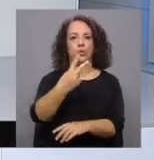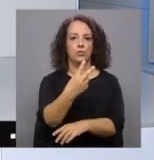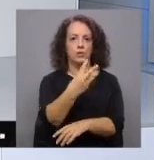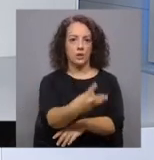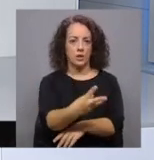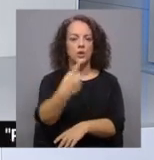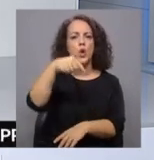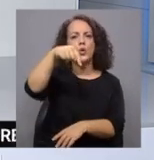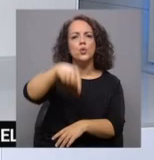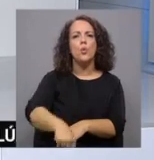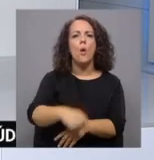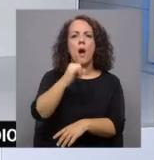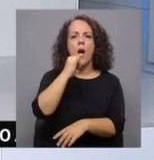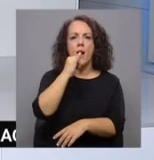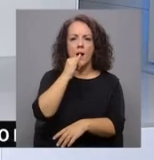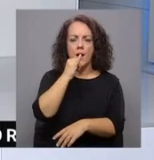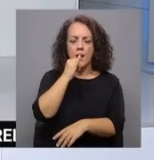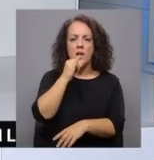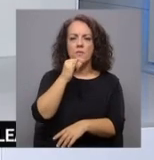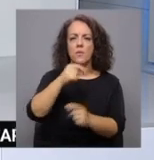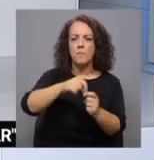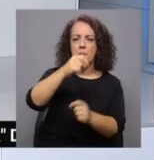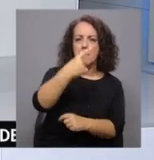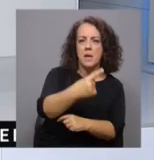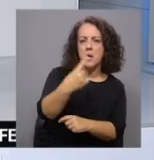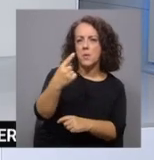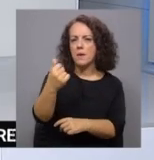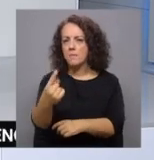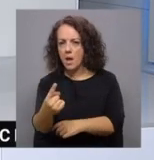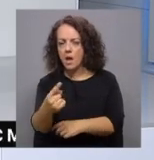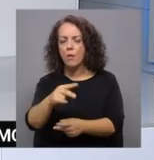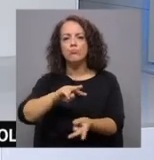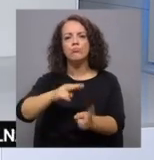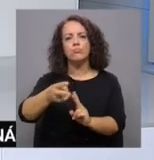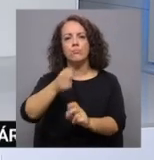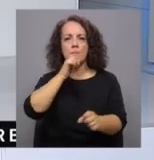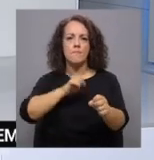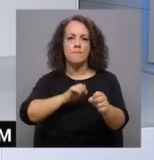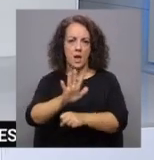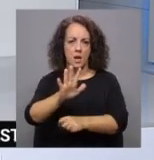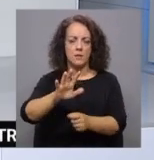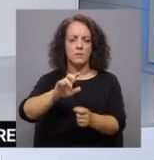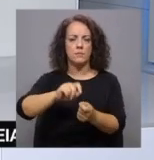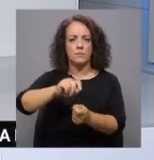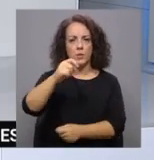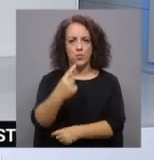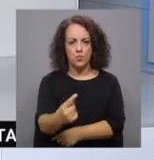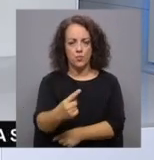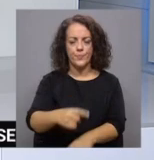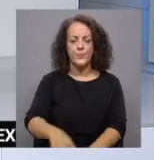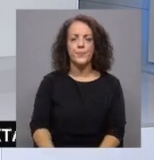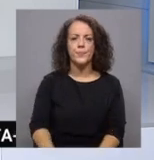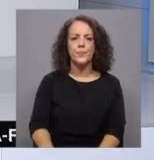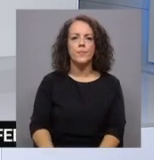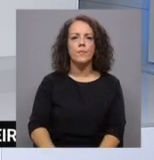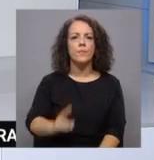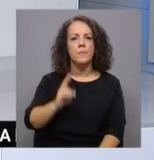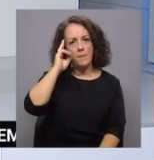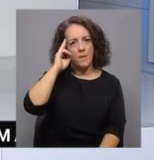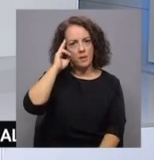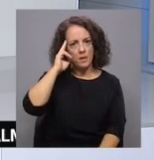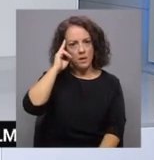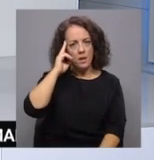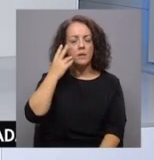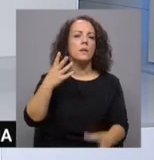costa sul do Algarve, ondas de sueste com 1,5m, passando a ondas de sudoeste com 1m. No arquipélago da Madeira,